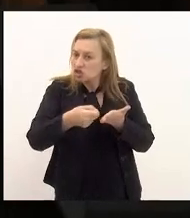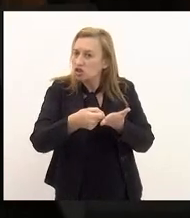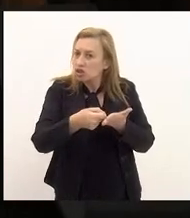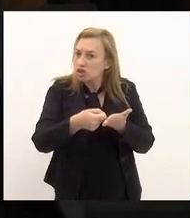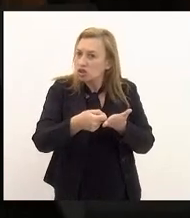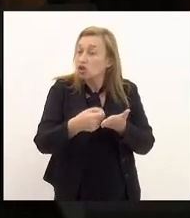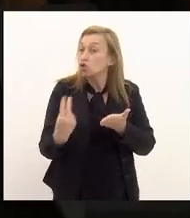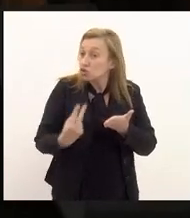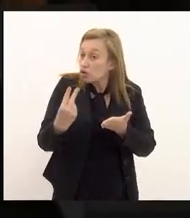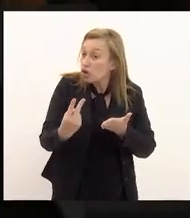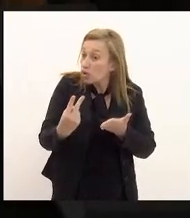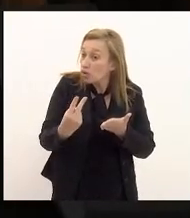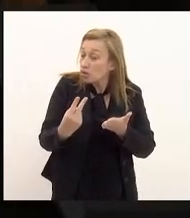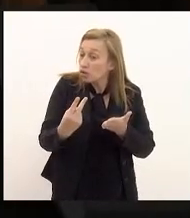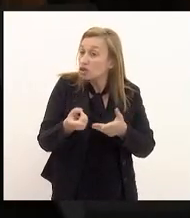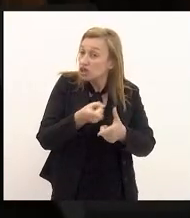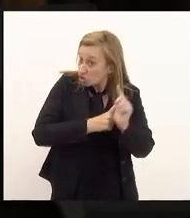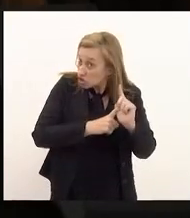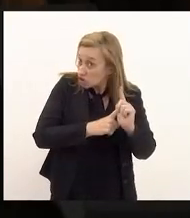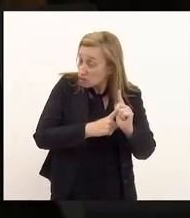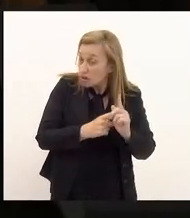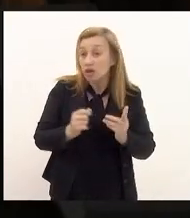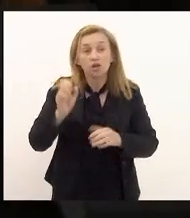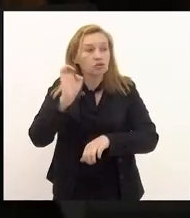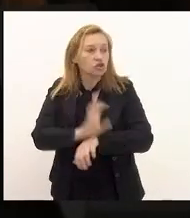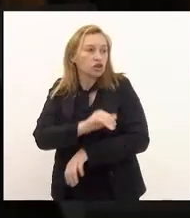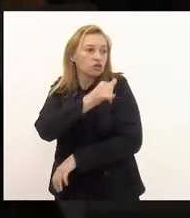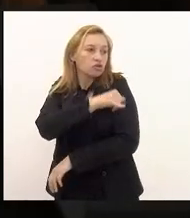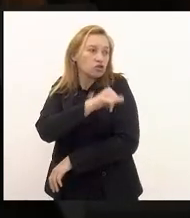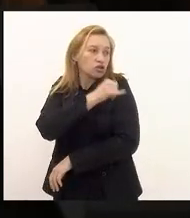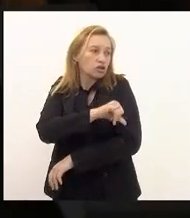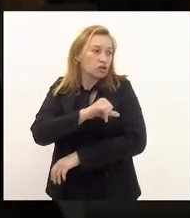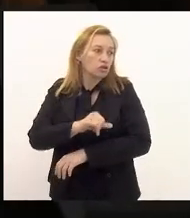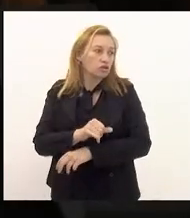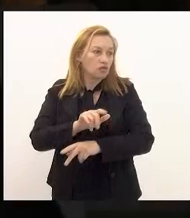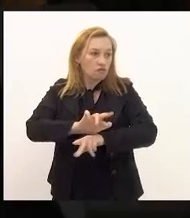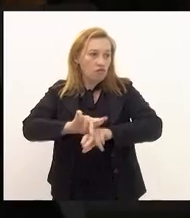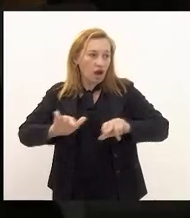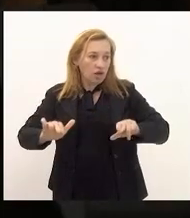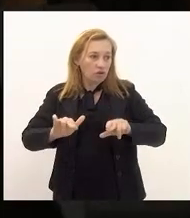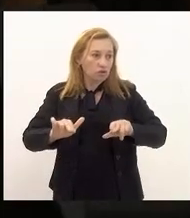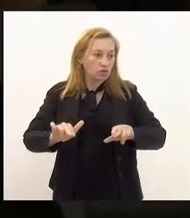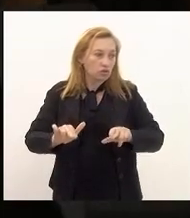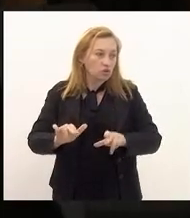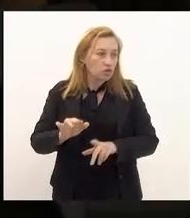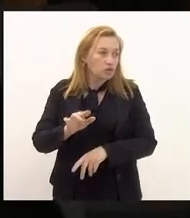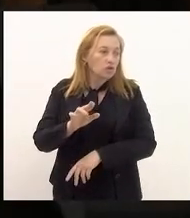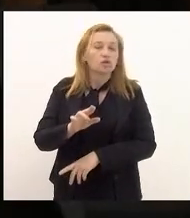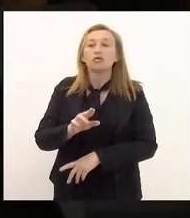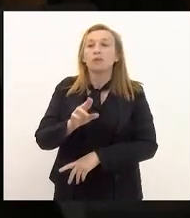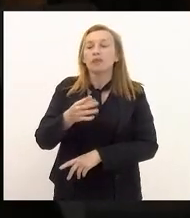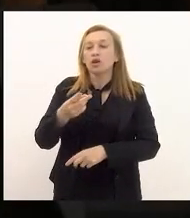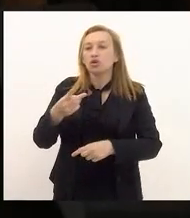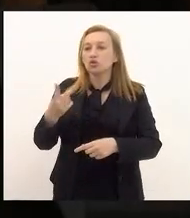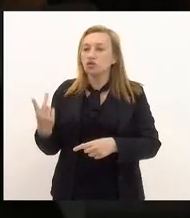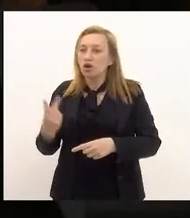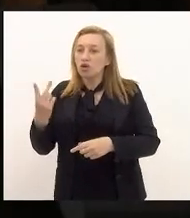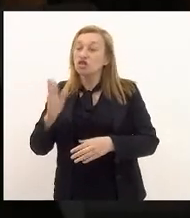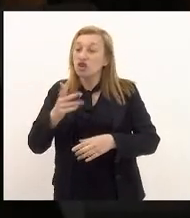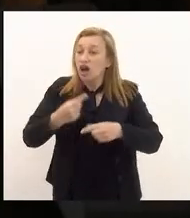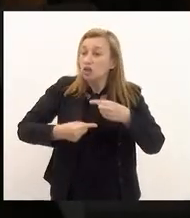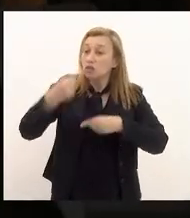valores inscritos em dívida ativa no Estado do Rio de Janeiro são muitos esses valores já superam deputada Marta Rocha